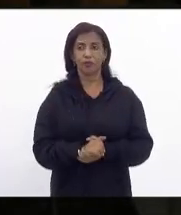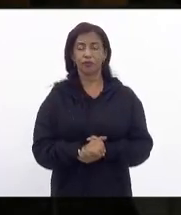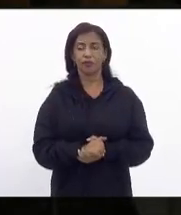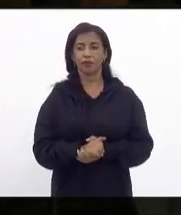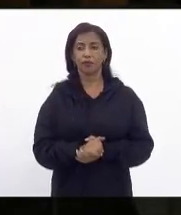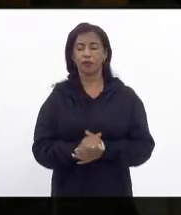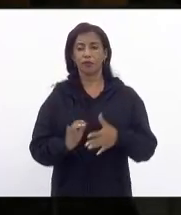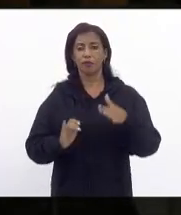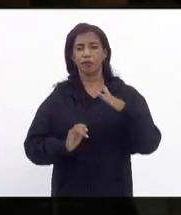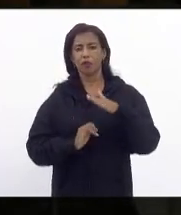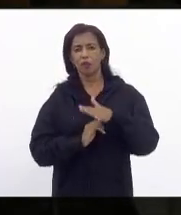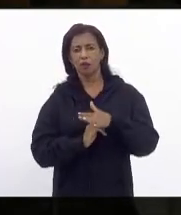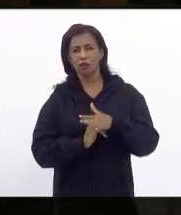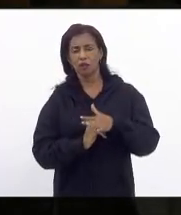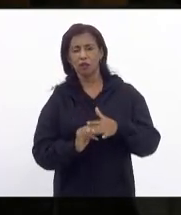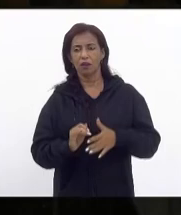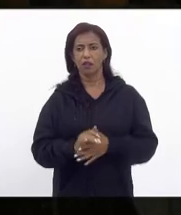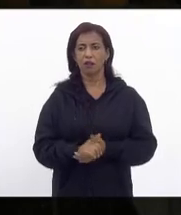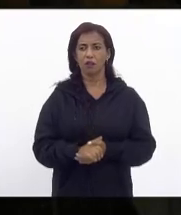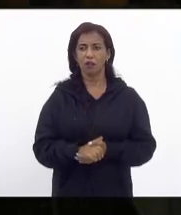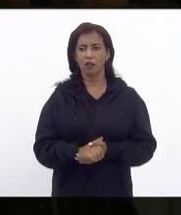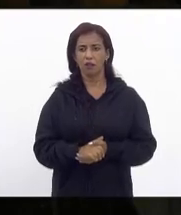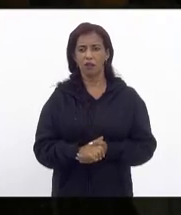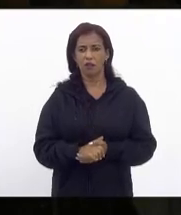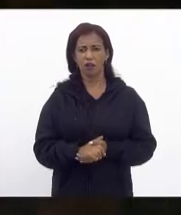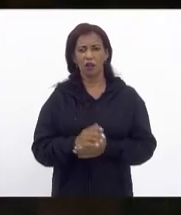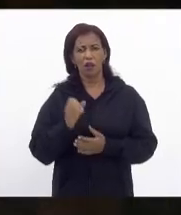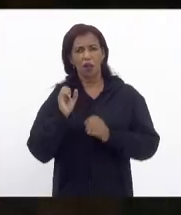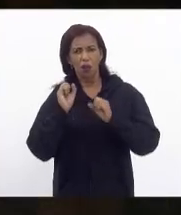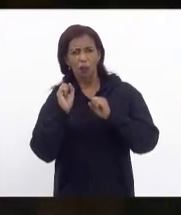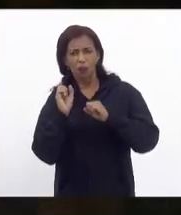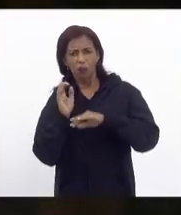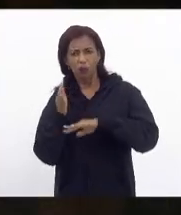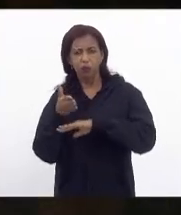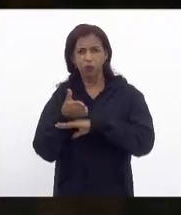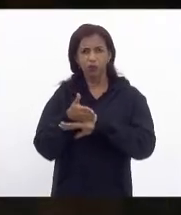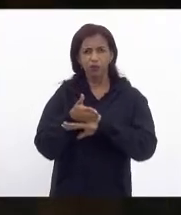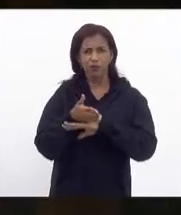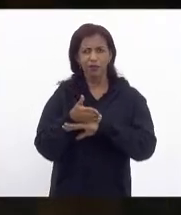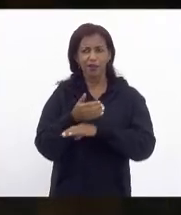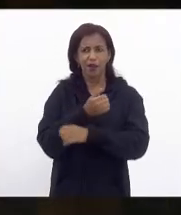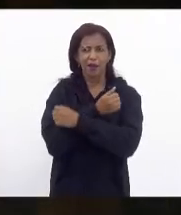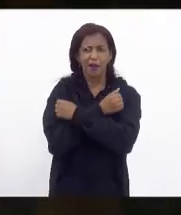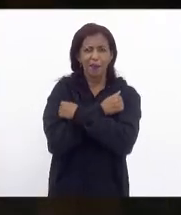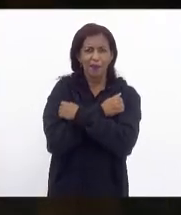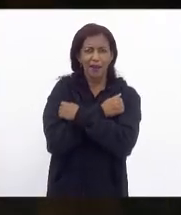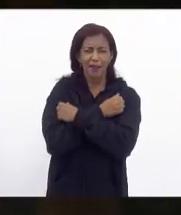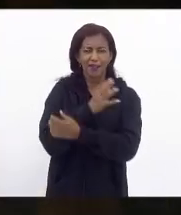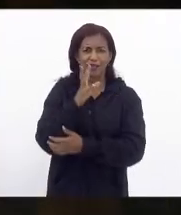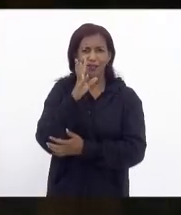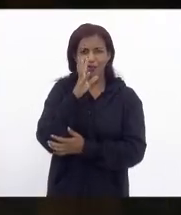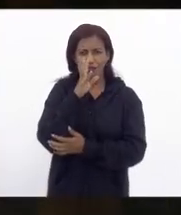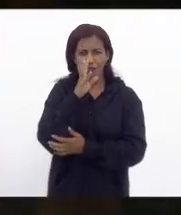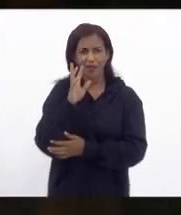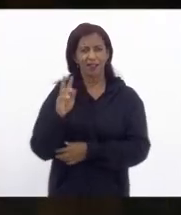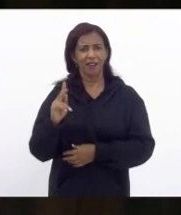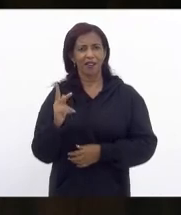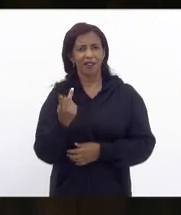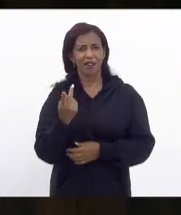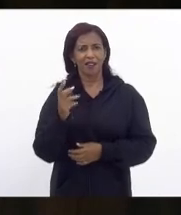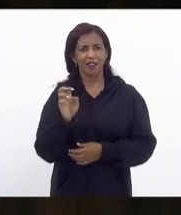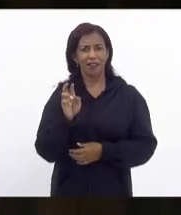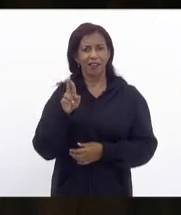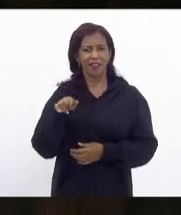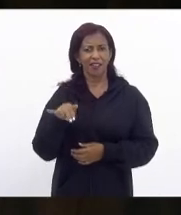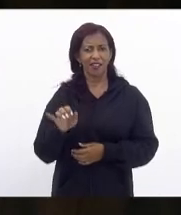instituição me permita deixar aqui um fraterno abraço cheio de admiração para o Henrique Silveira